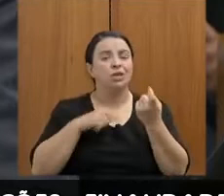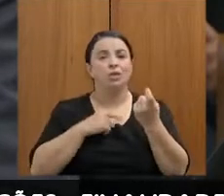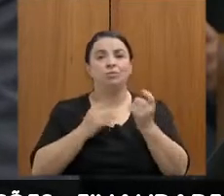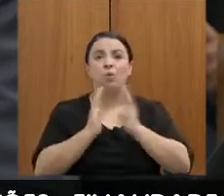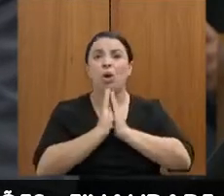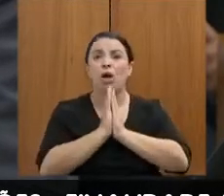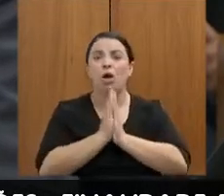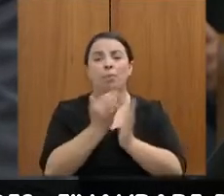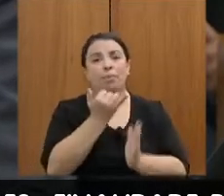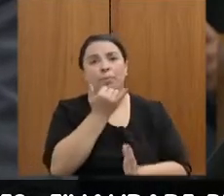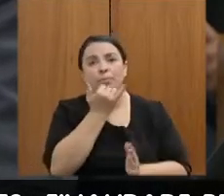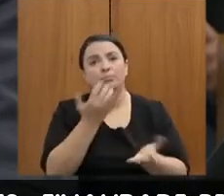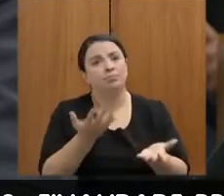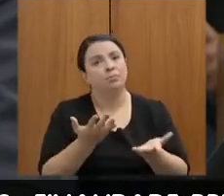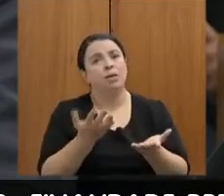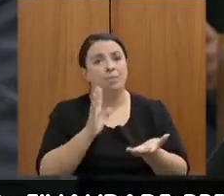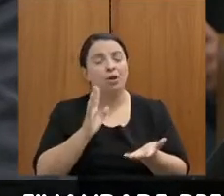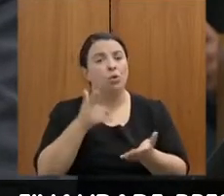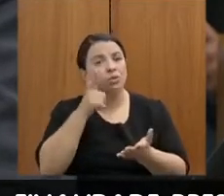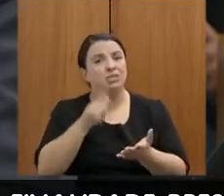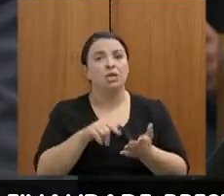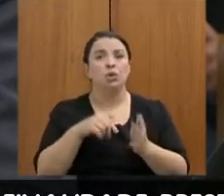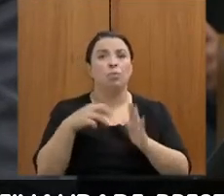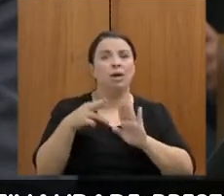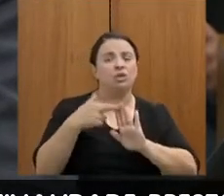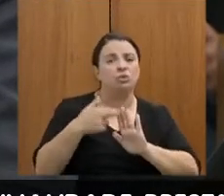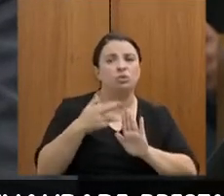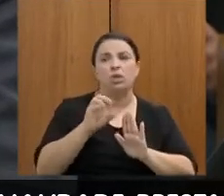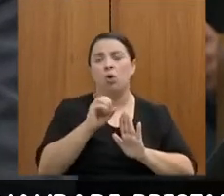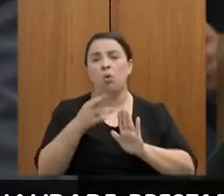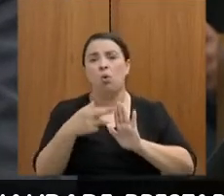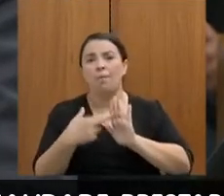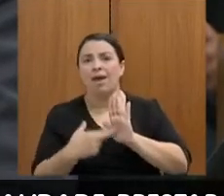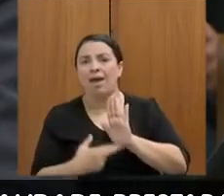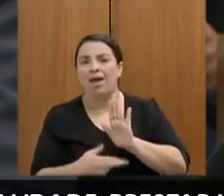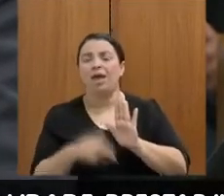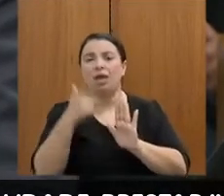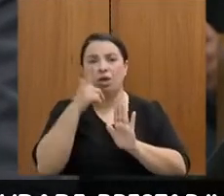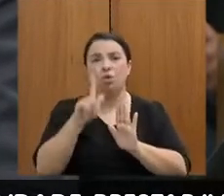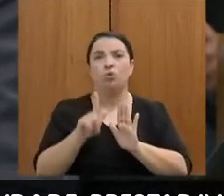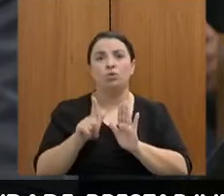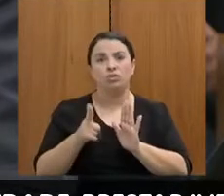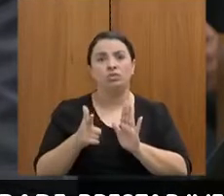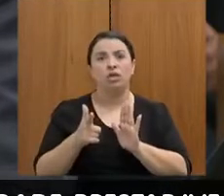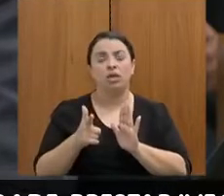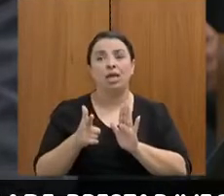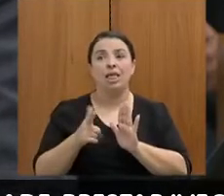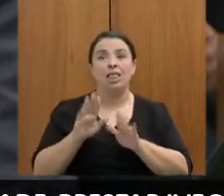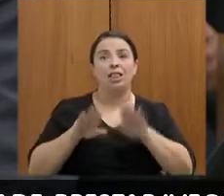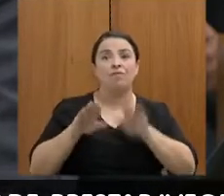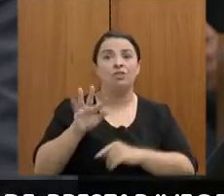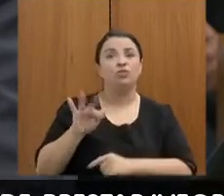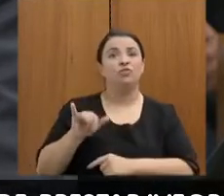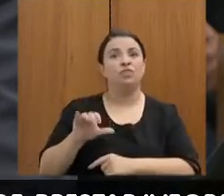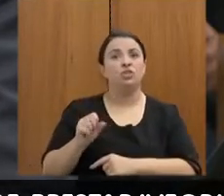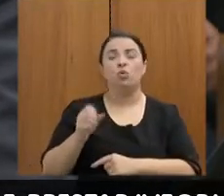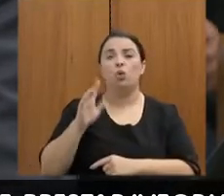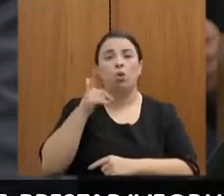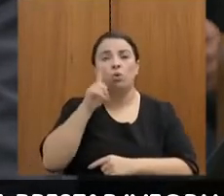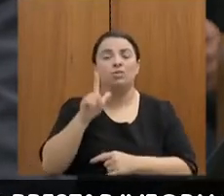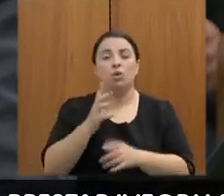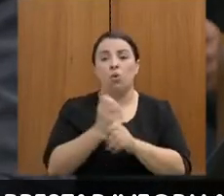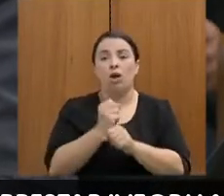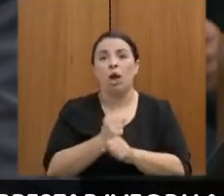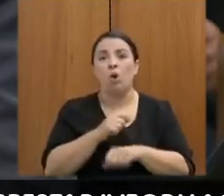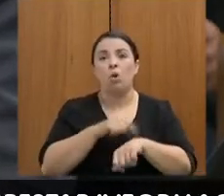para poder fazer uma resolução, uma regulamentação, onde, se por acaso o próprio fisco não teve condições de fazer o cálculo, há